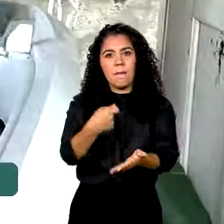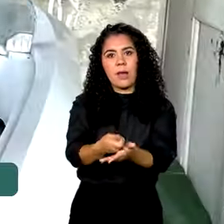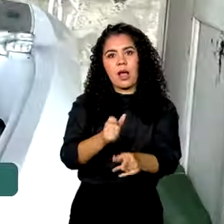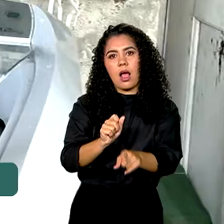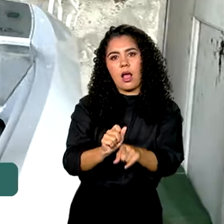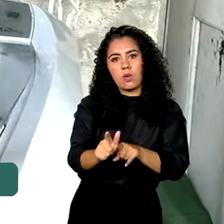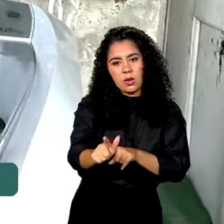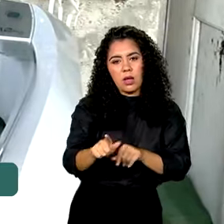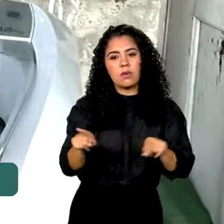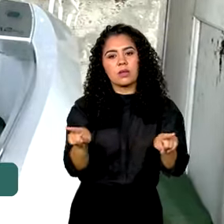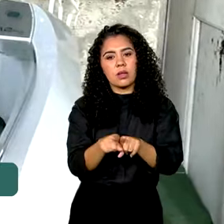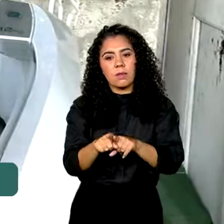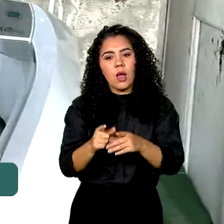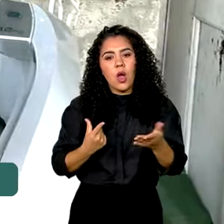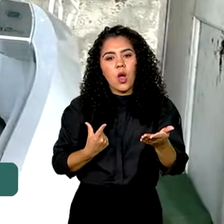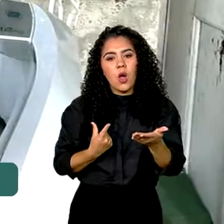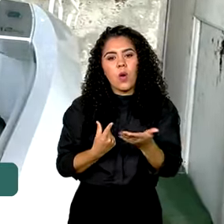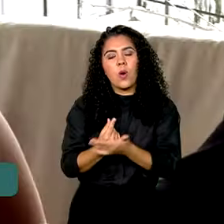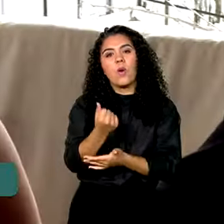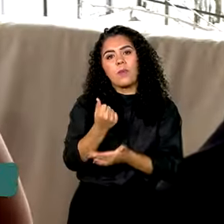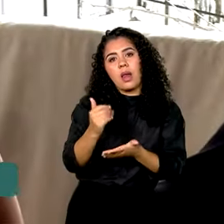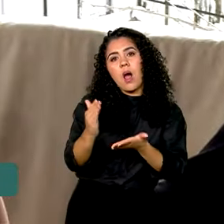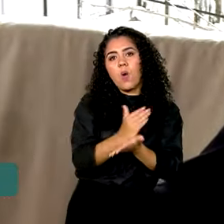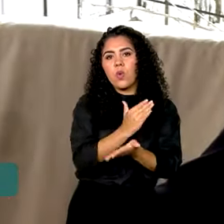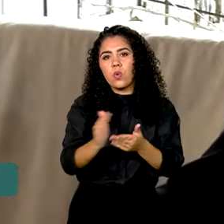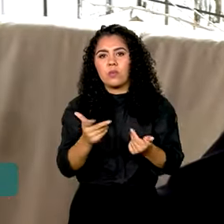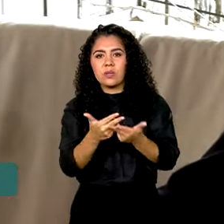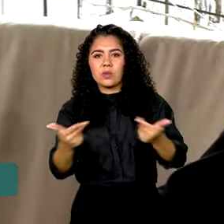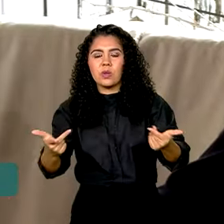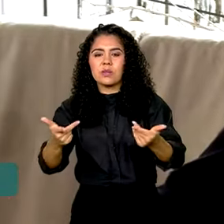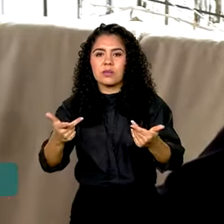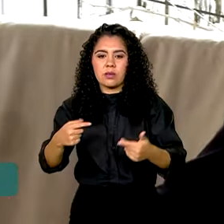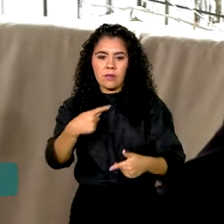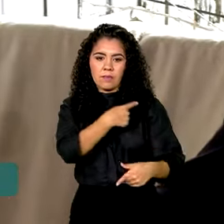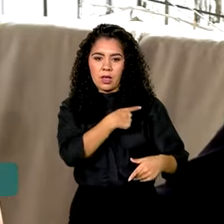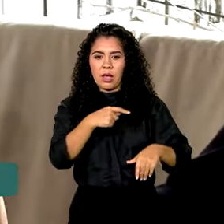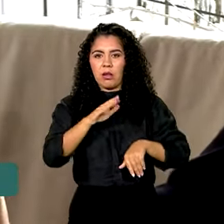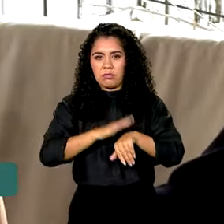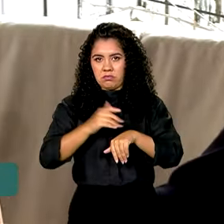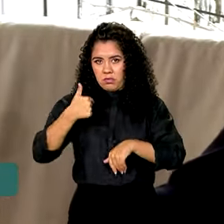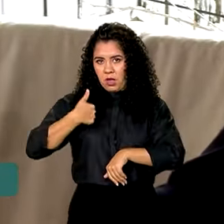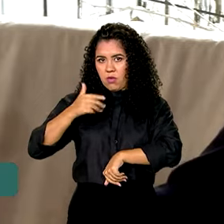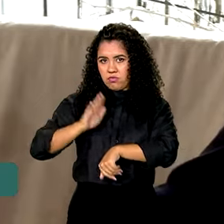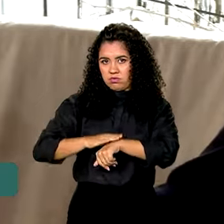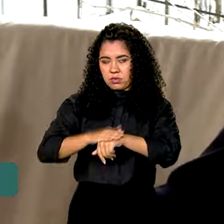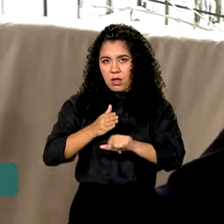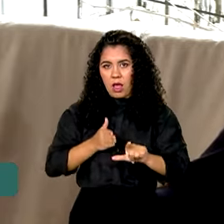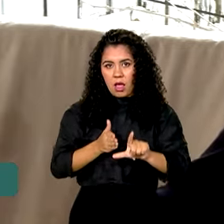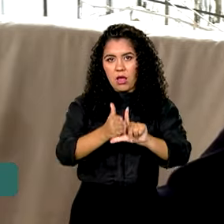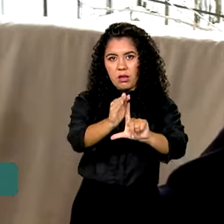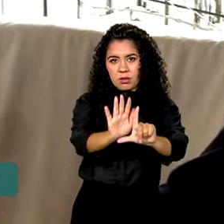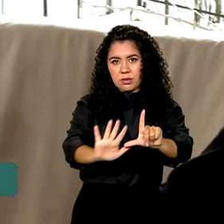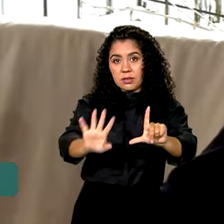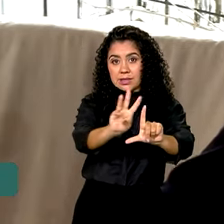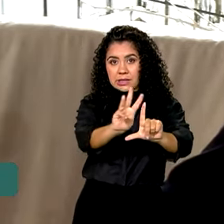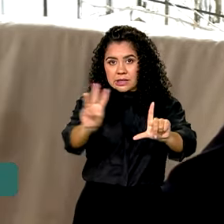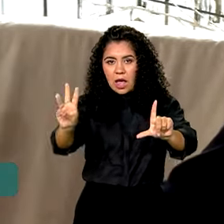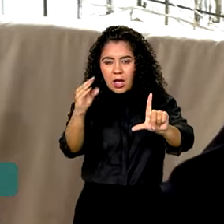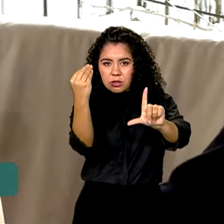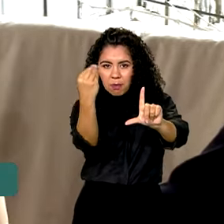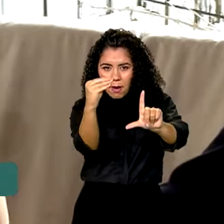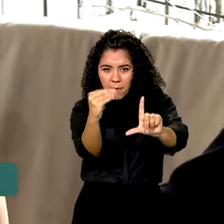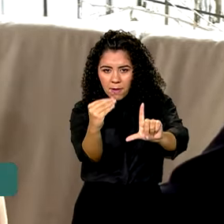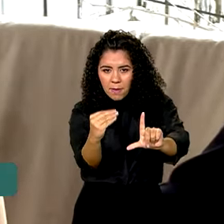e comprar uma parte do que perdeu. Eu me inscrevi no site e em poucos dias eu já tive